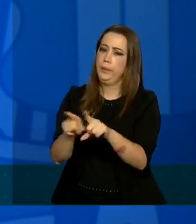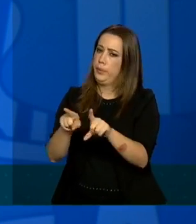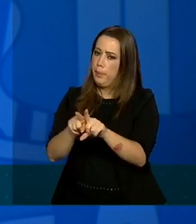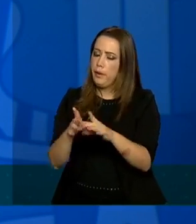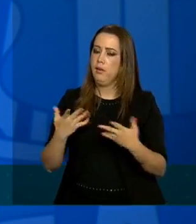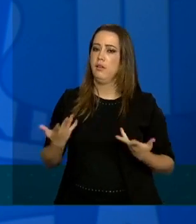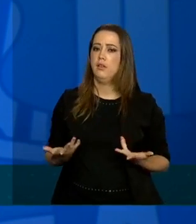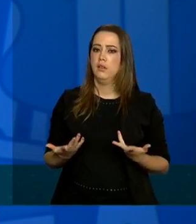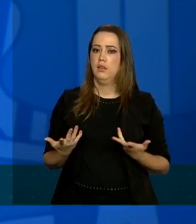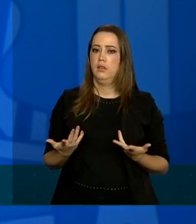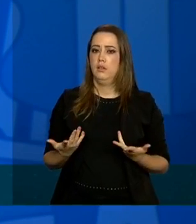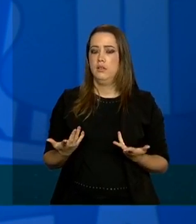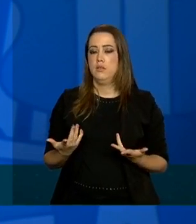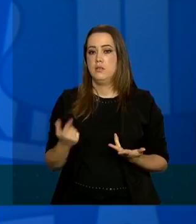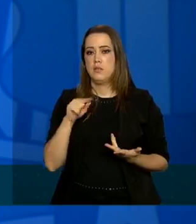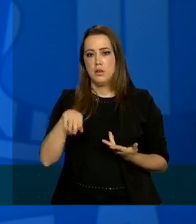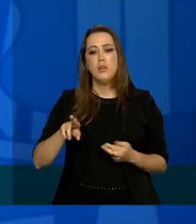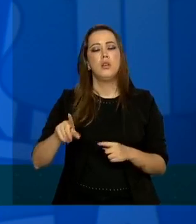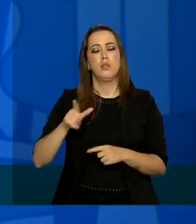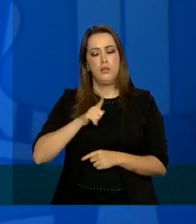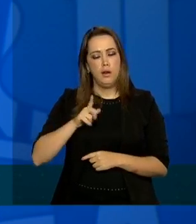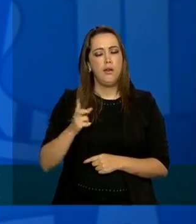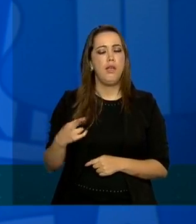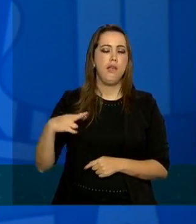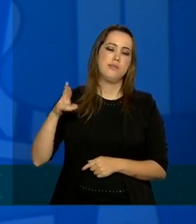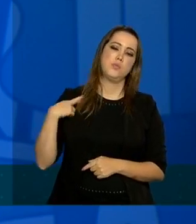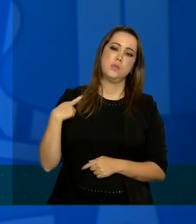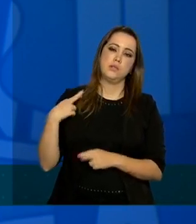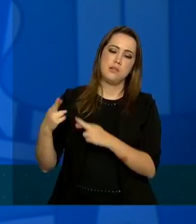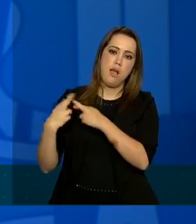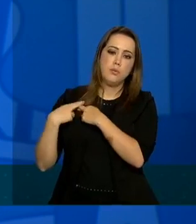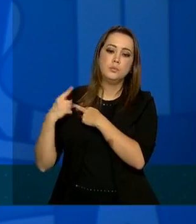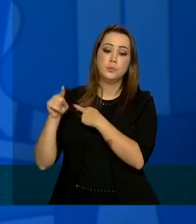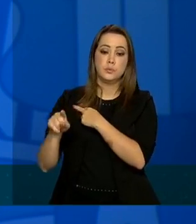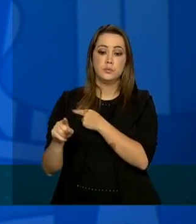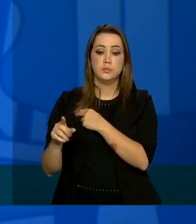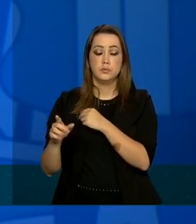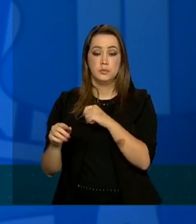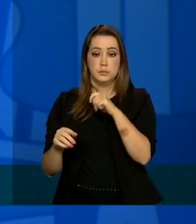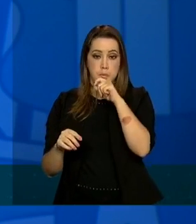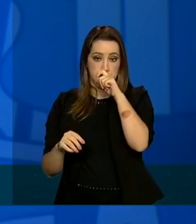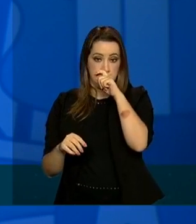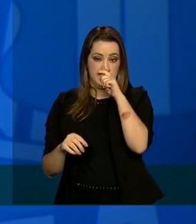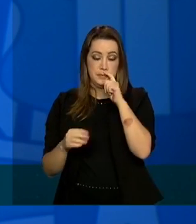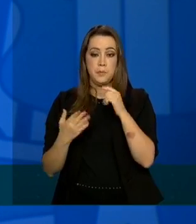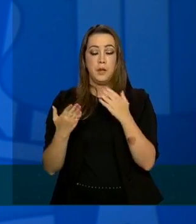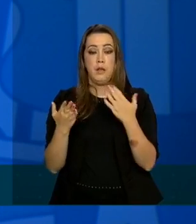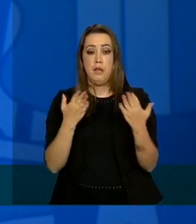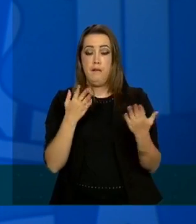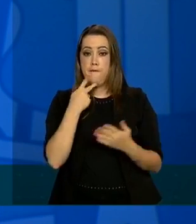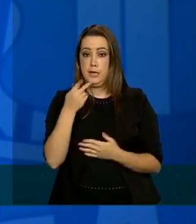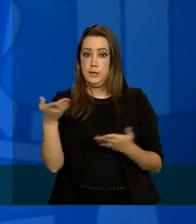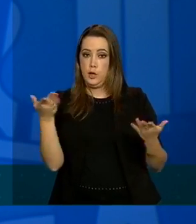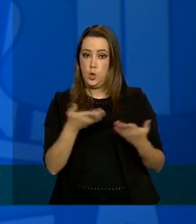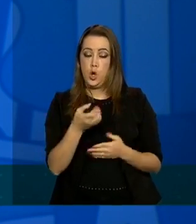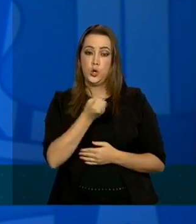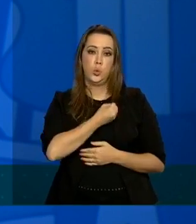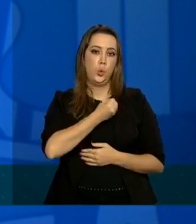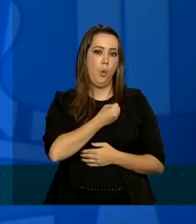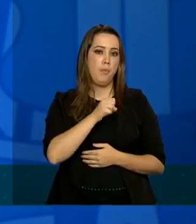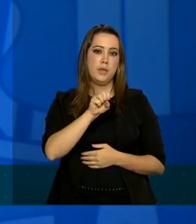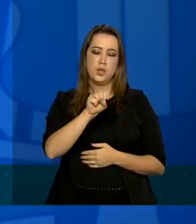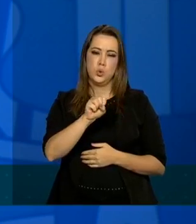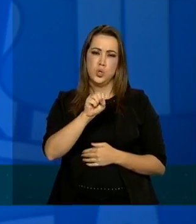bastante responsável em relação a subnotificação existem vários